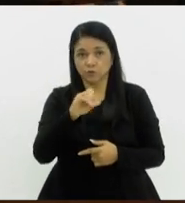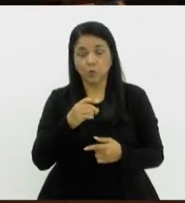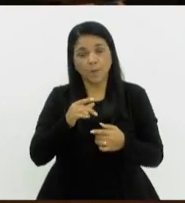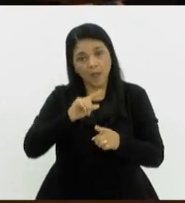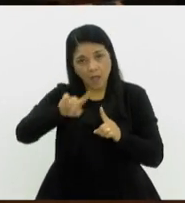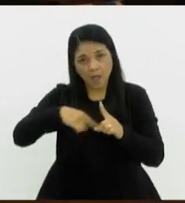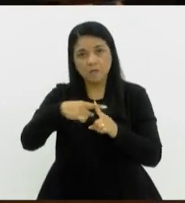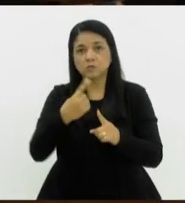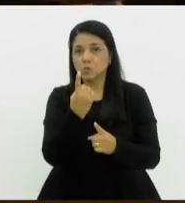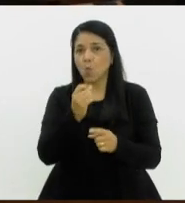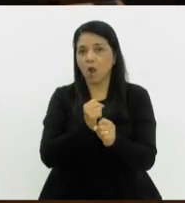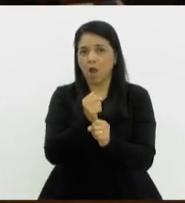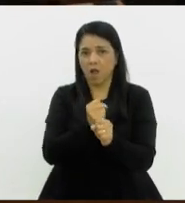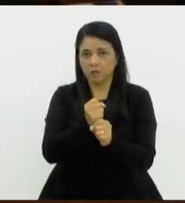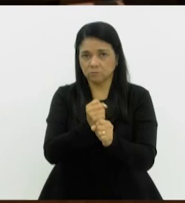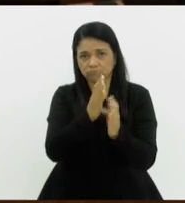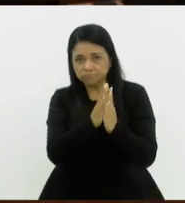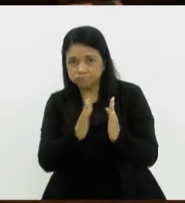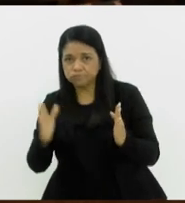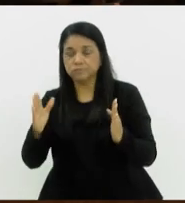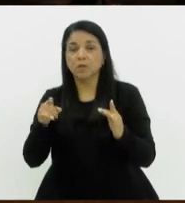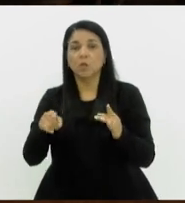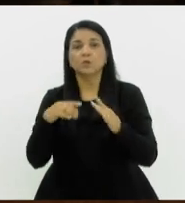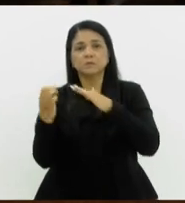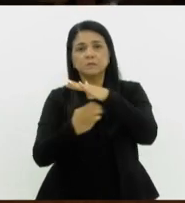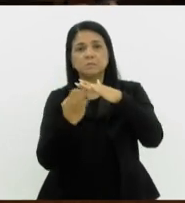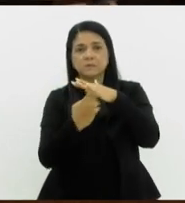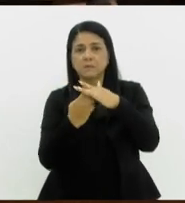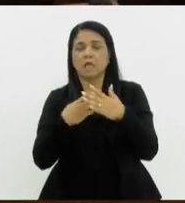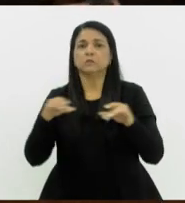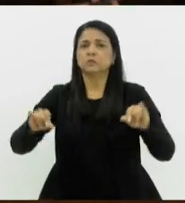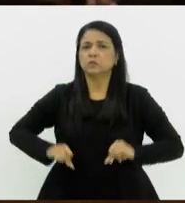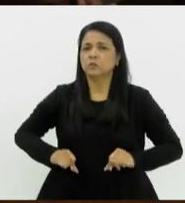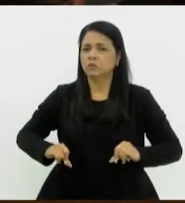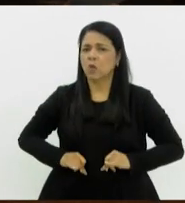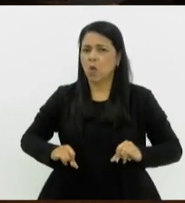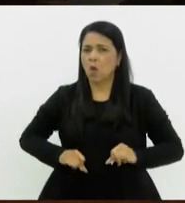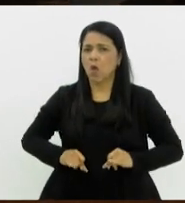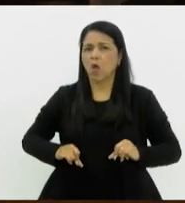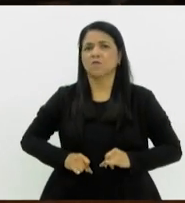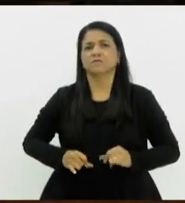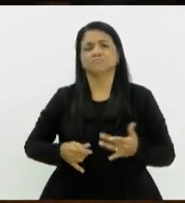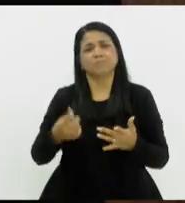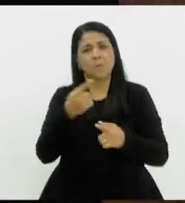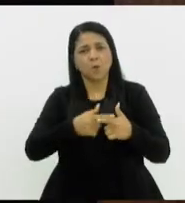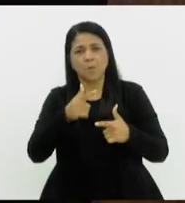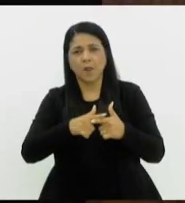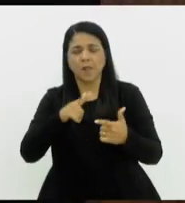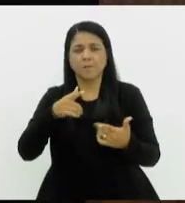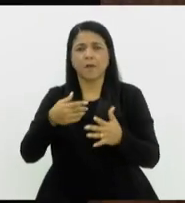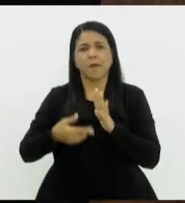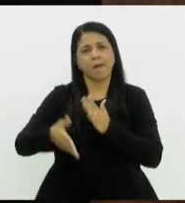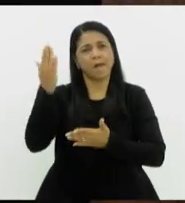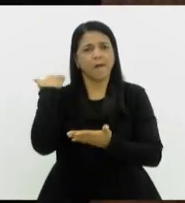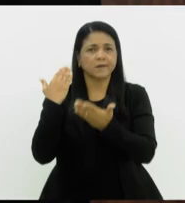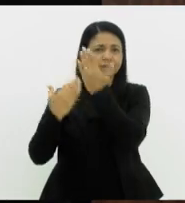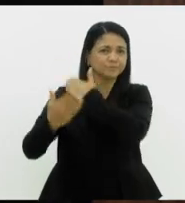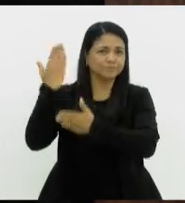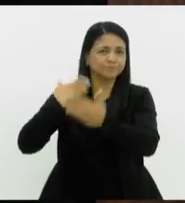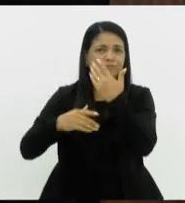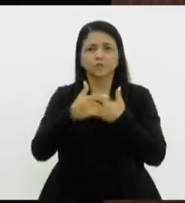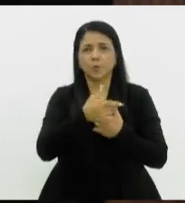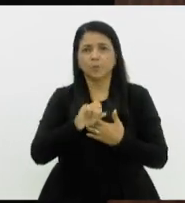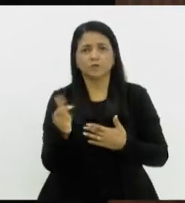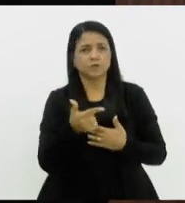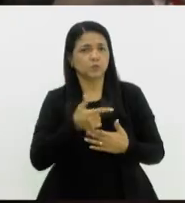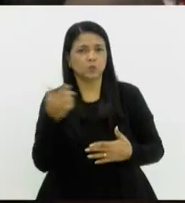justificativa de que até hoje os empresários ainda sofrem com as consequências daquela tragédia e ainda não conseguiram reerguer